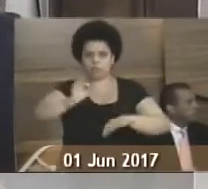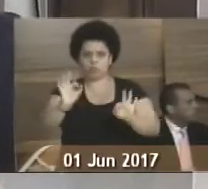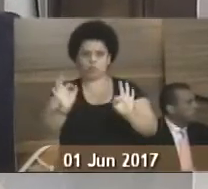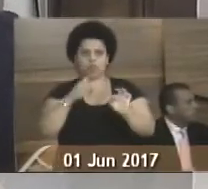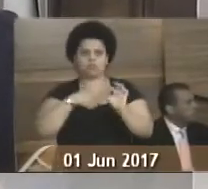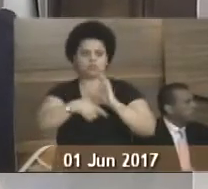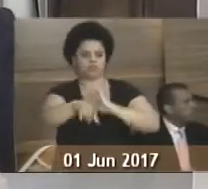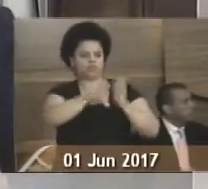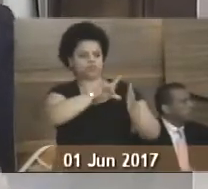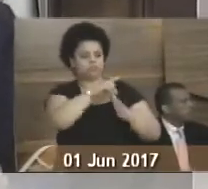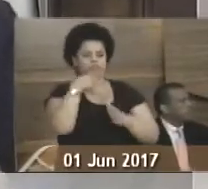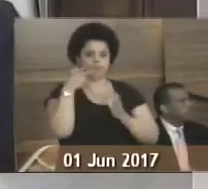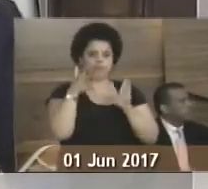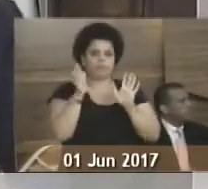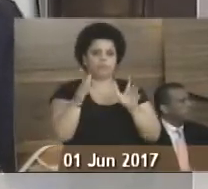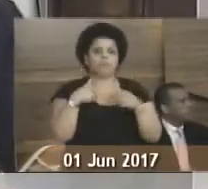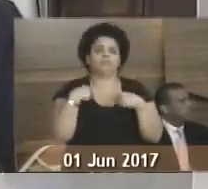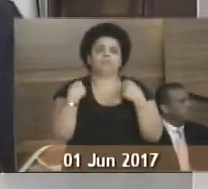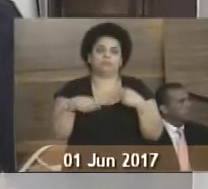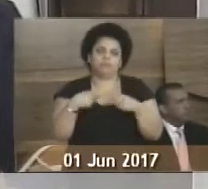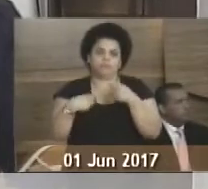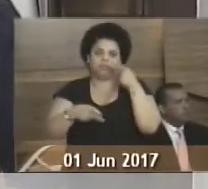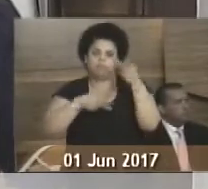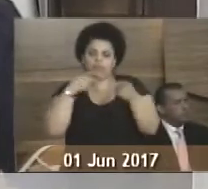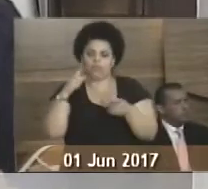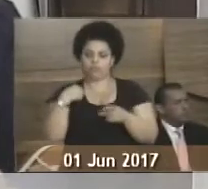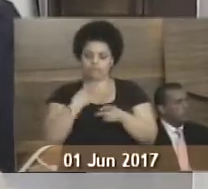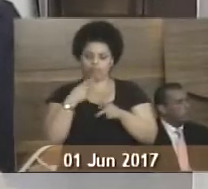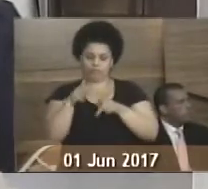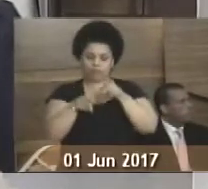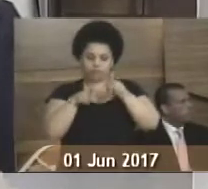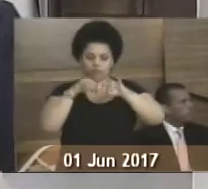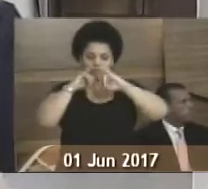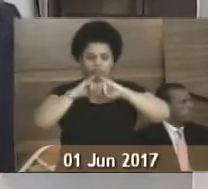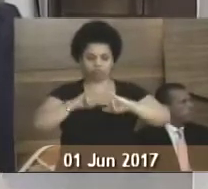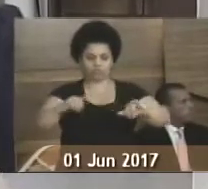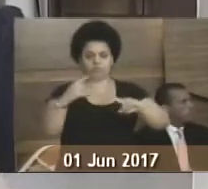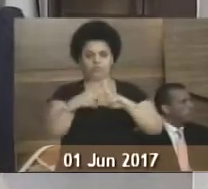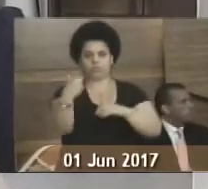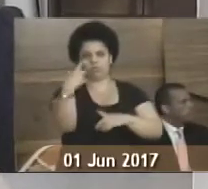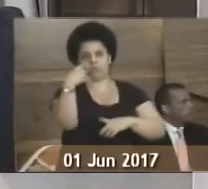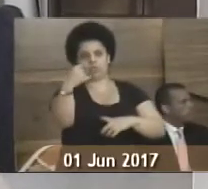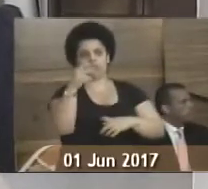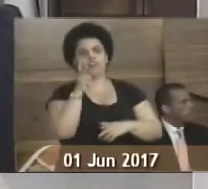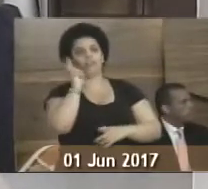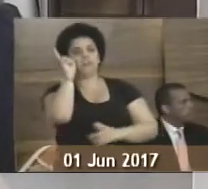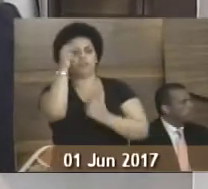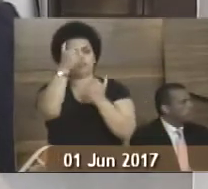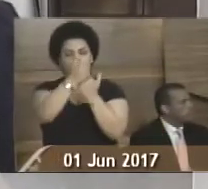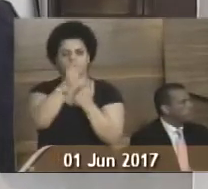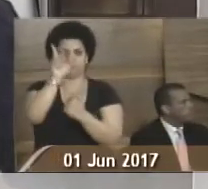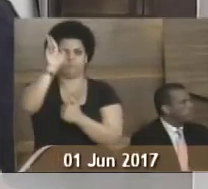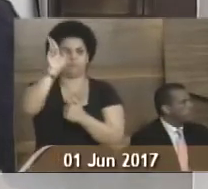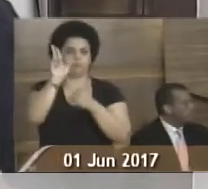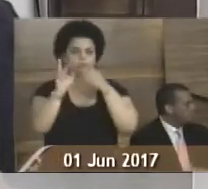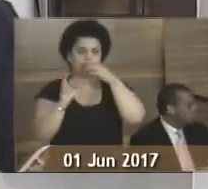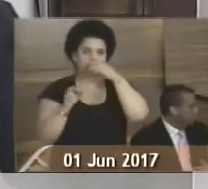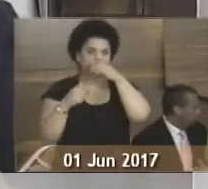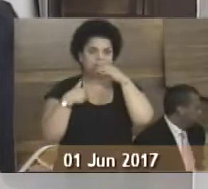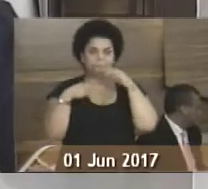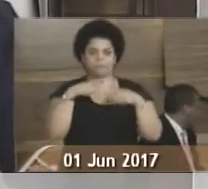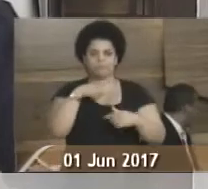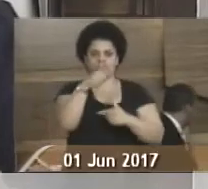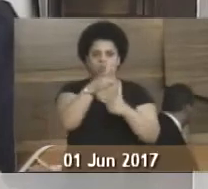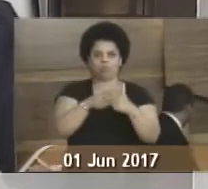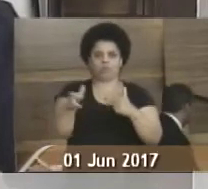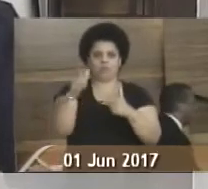falei aqui, mas eu acho que eu devo isso à nossa população, que nos elegeu para estar aqui, representá-los. Então, eu estou com